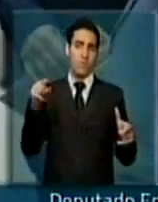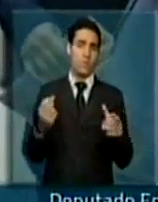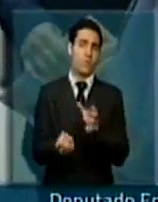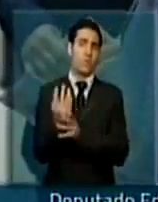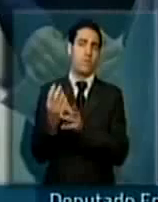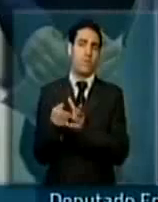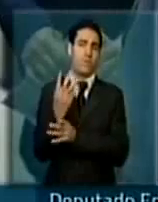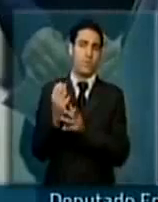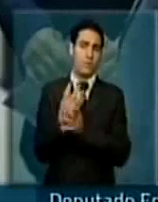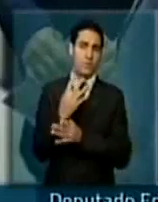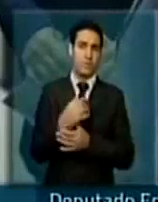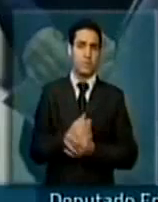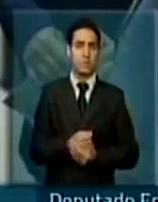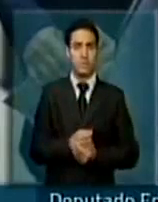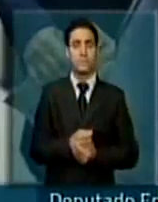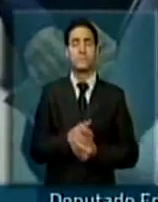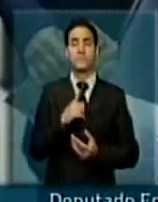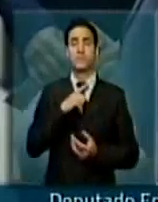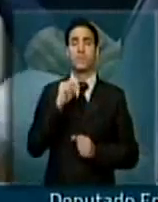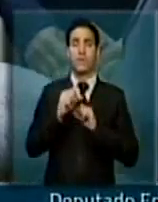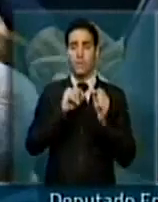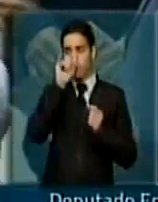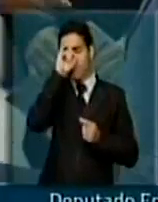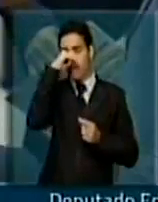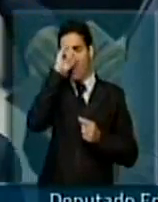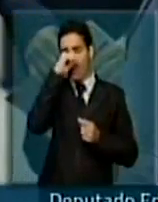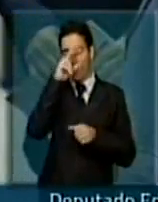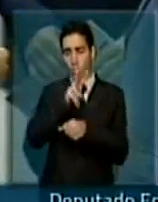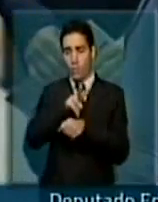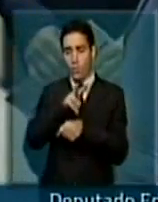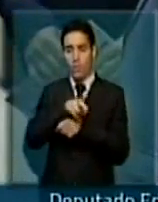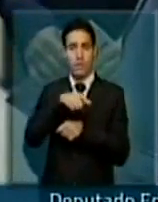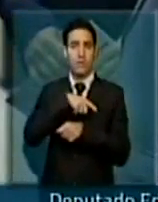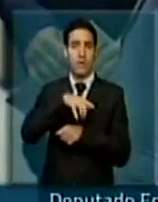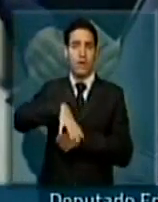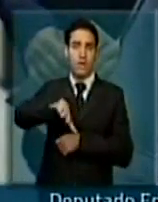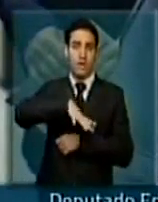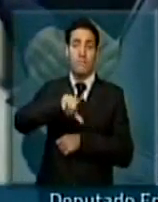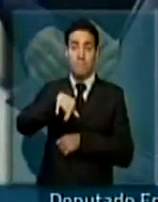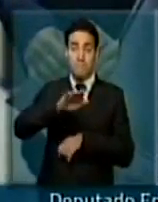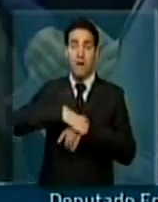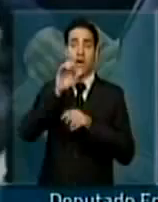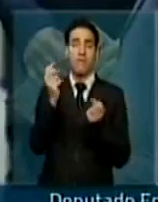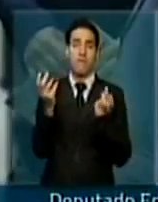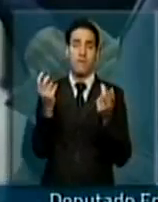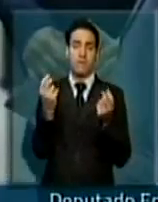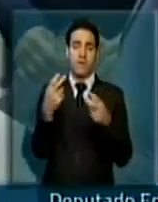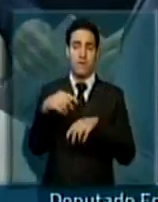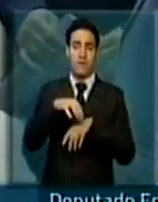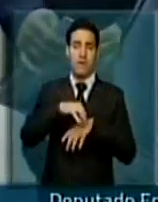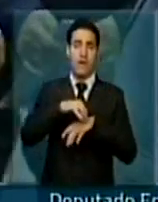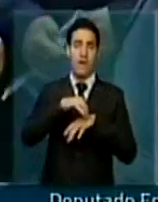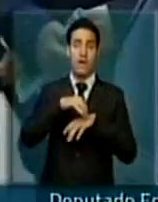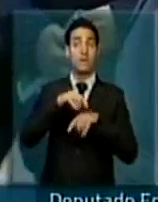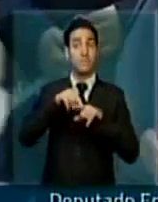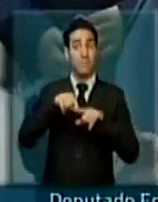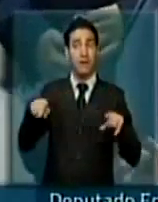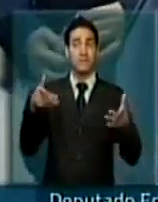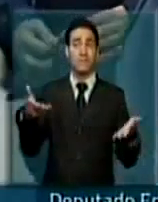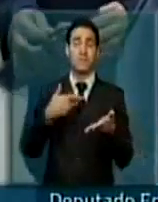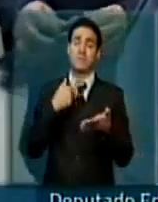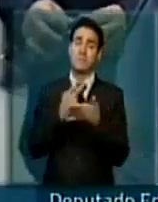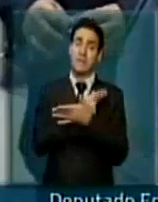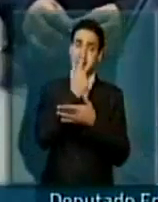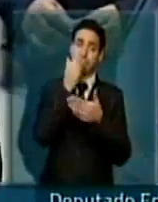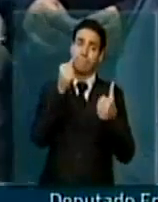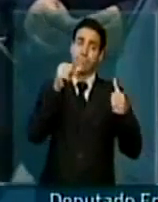e exportamos a carne suína e, neste momento, estamos vivendo um momento de crise. E é